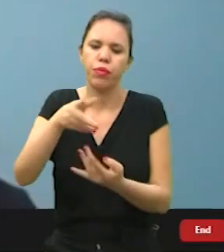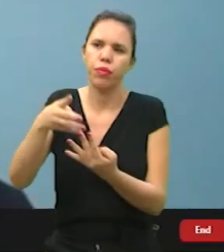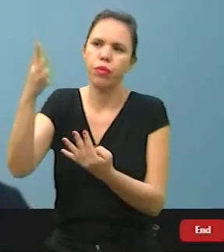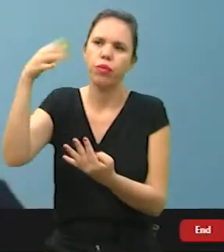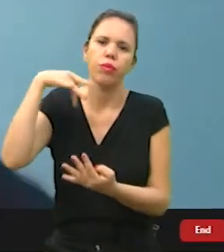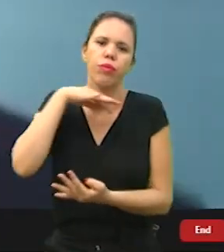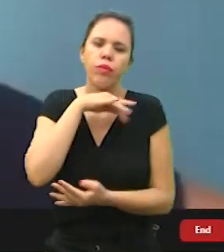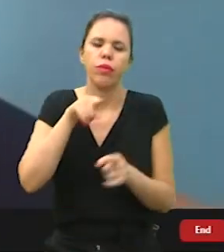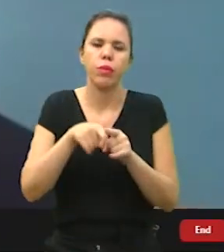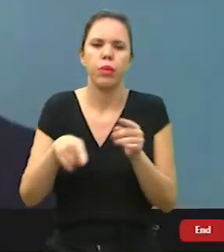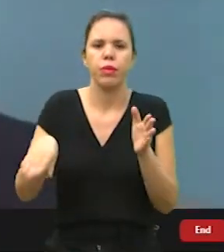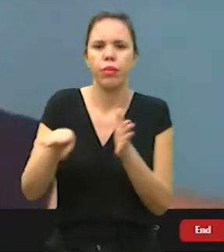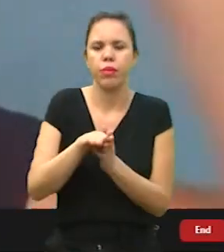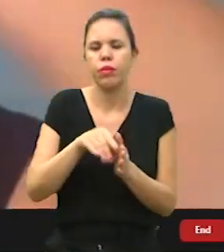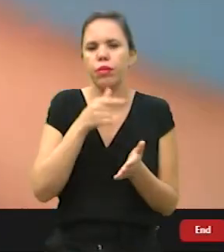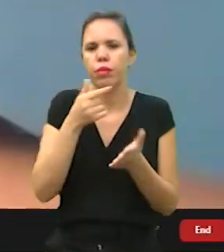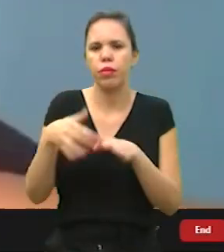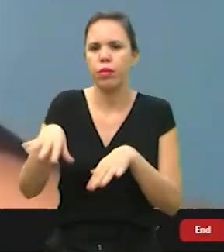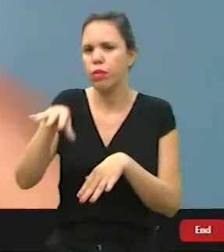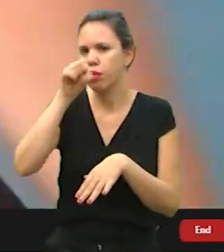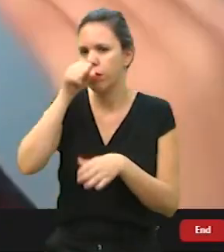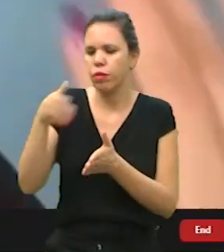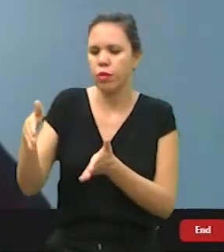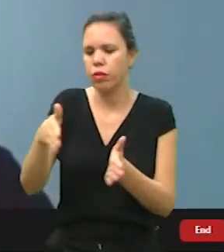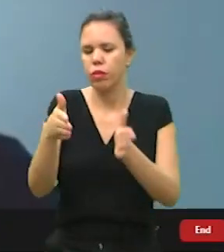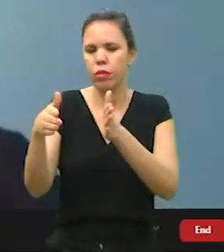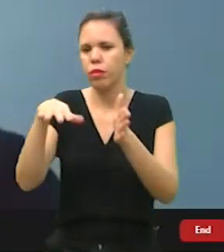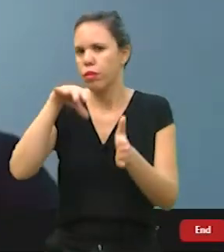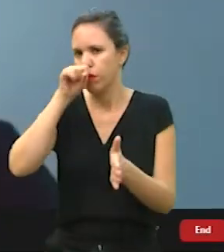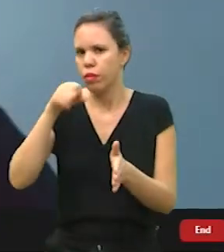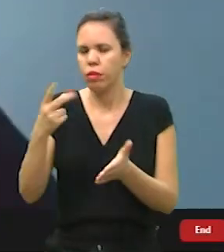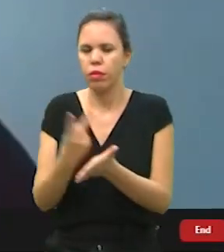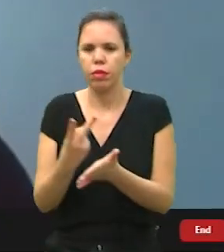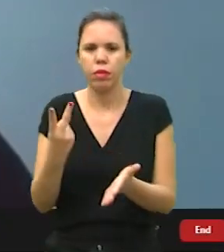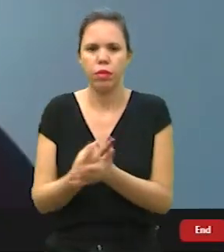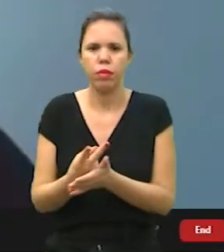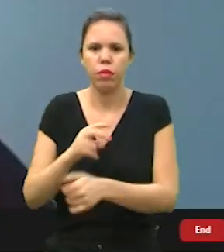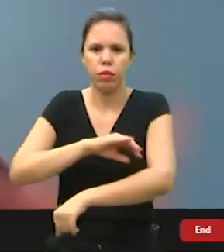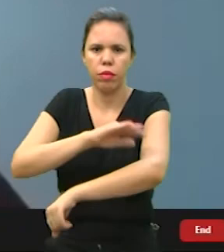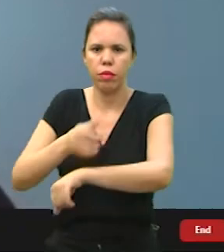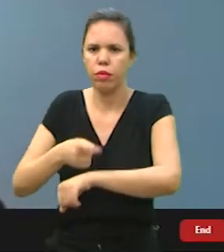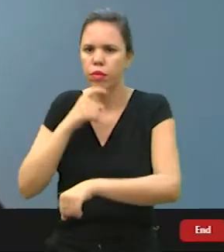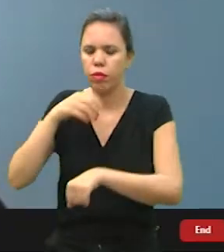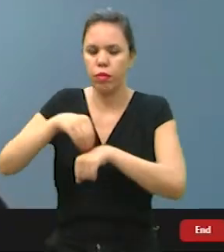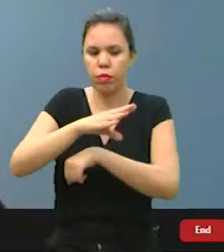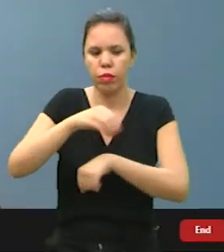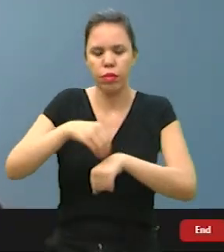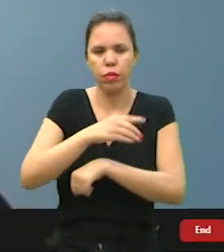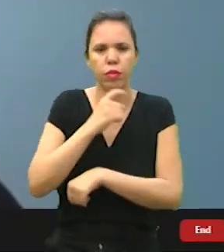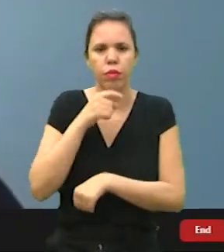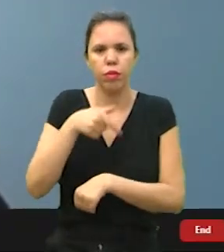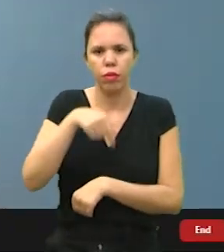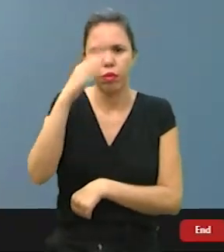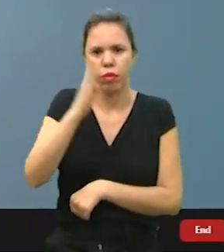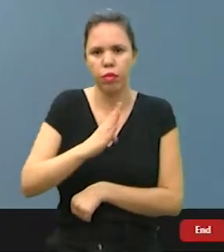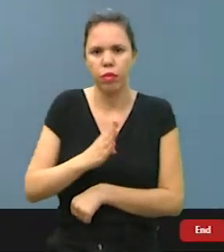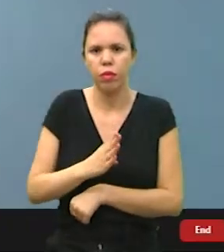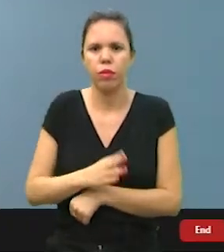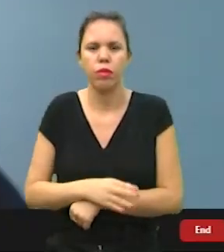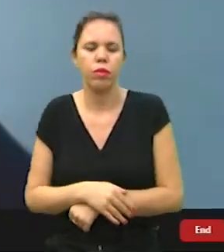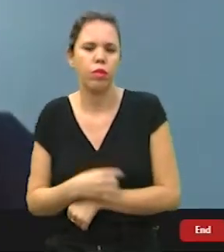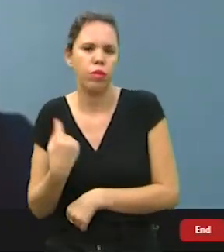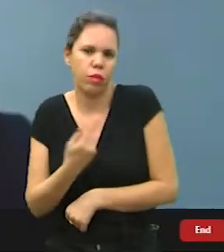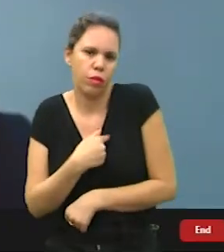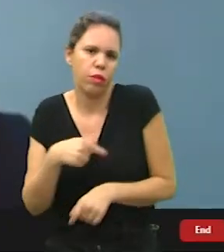chega na Antártica? Pelas correntes de ar. Do mesmo jeito que a Antártica manda as frentes frias aqui para o Brasil,